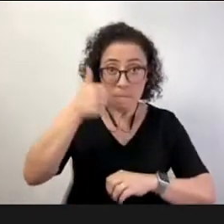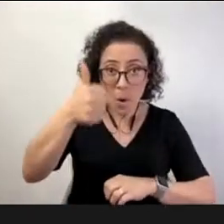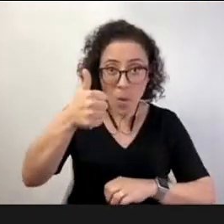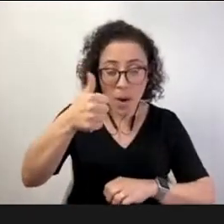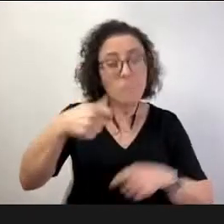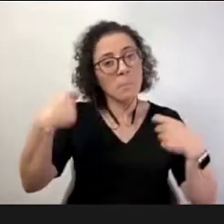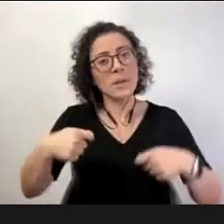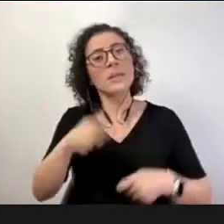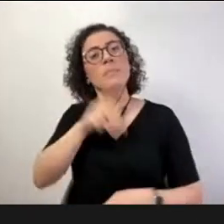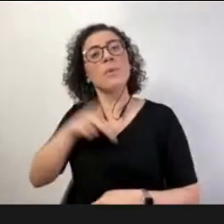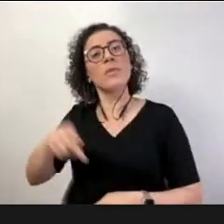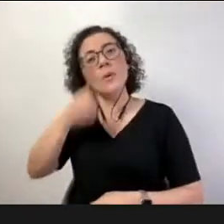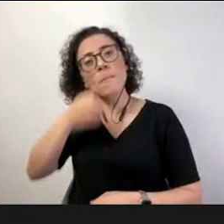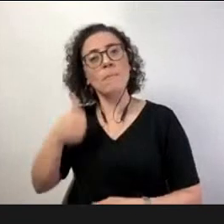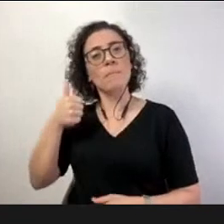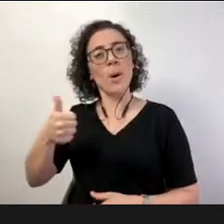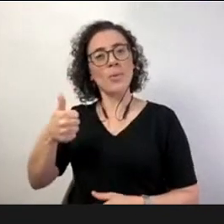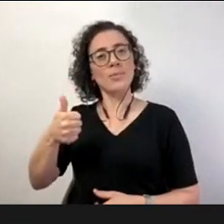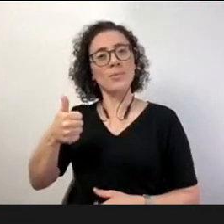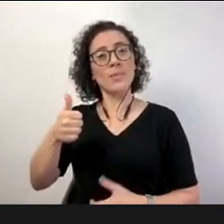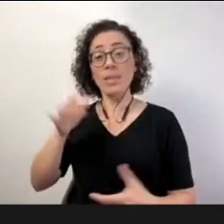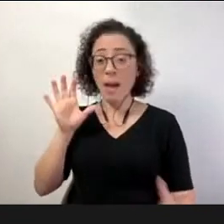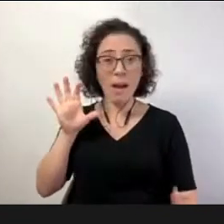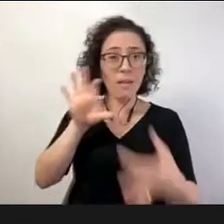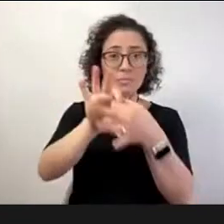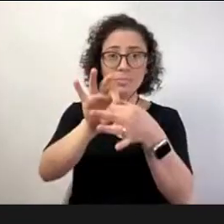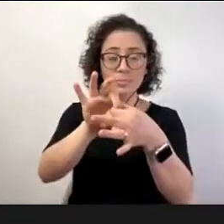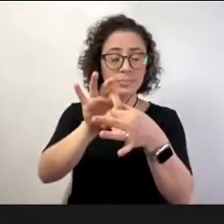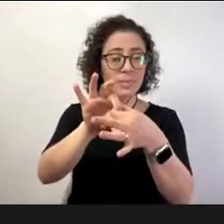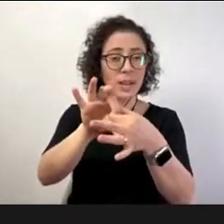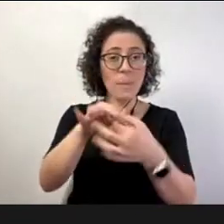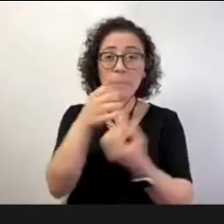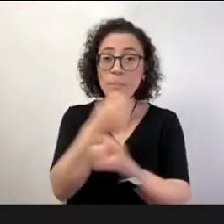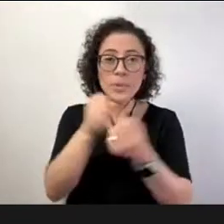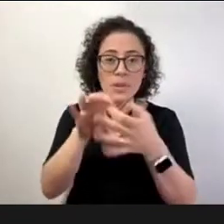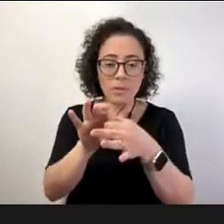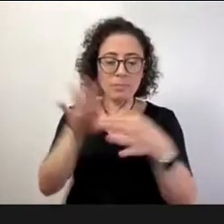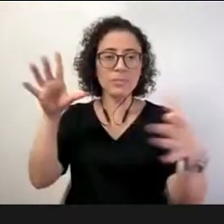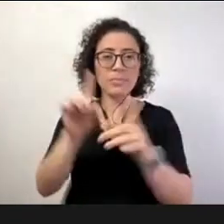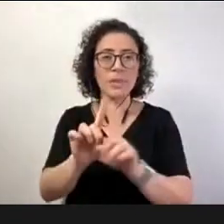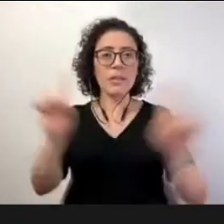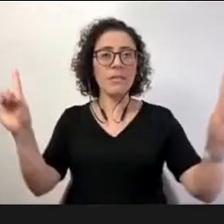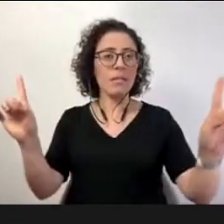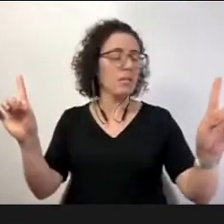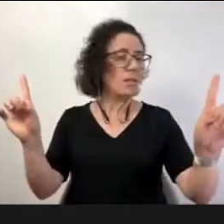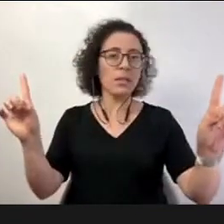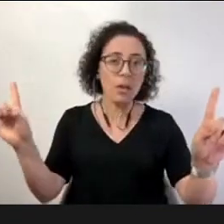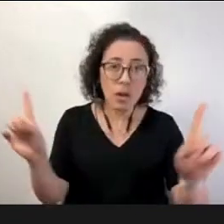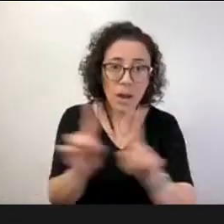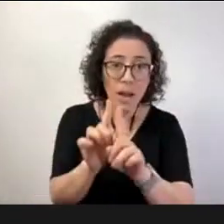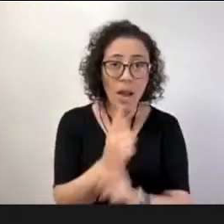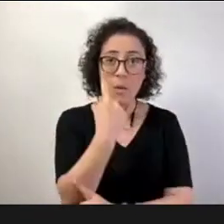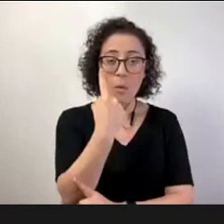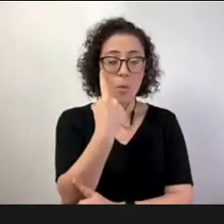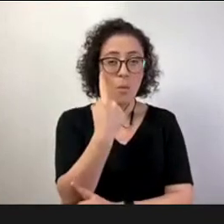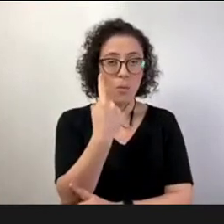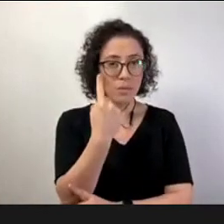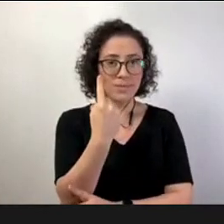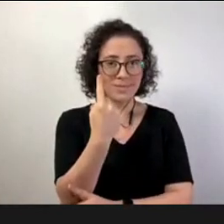anos a Unesco dizia num documento nenhum sistema educativo é melhor do que os seus professores